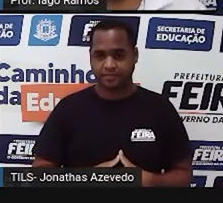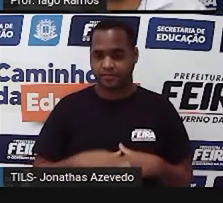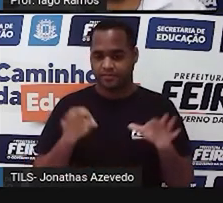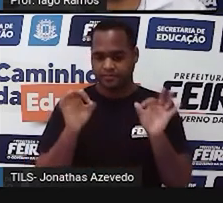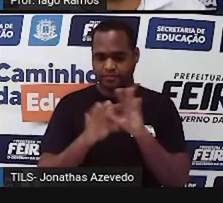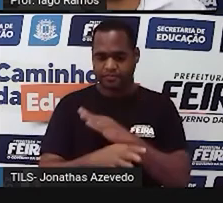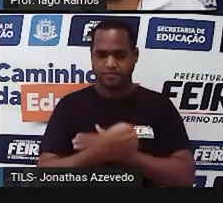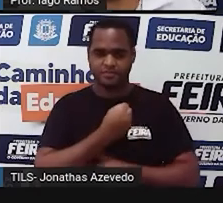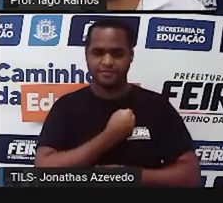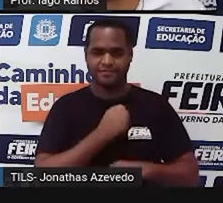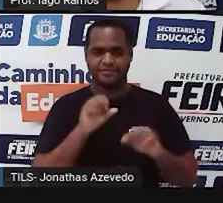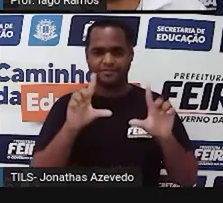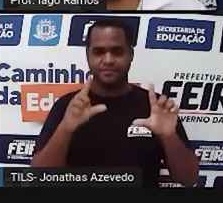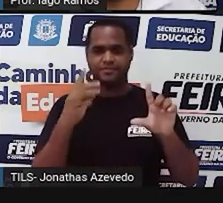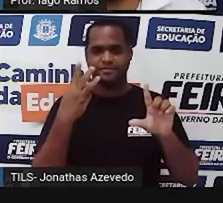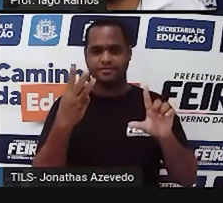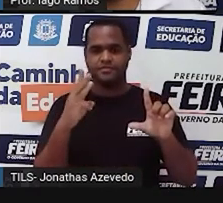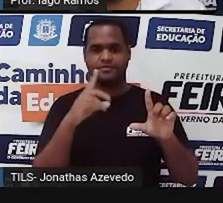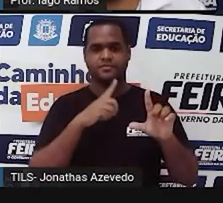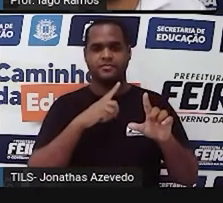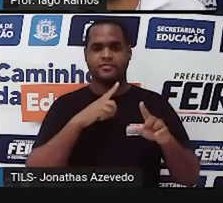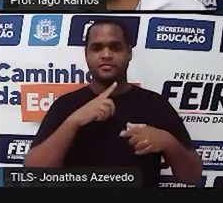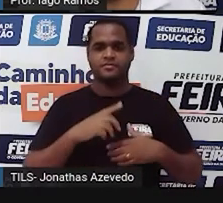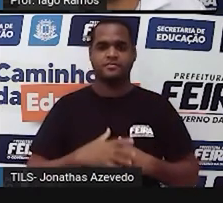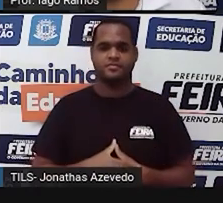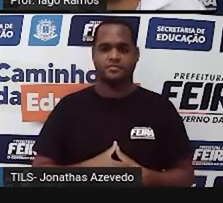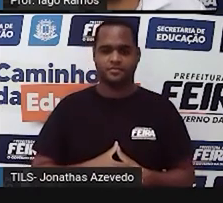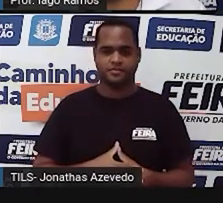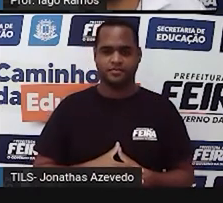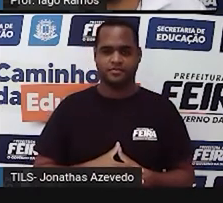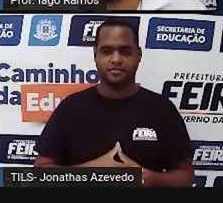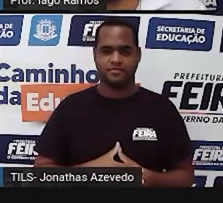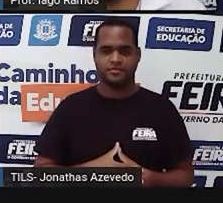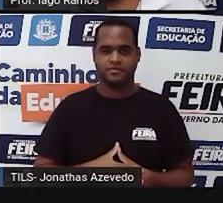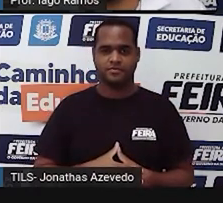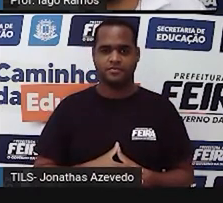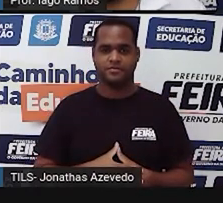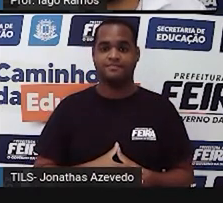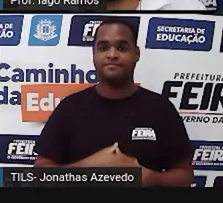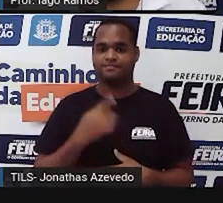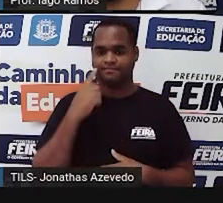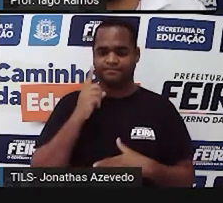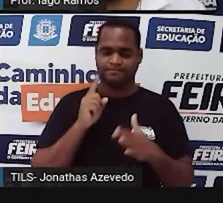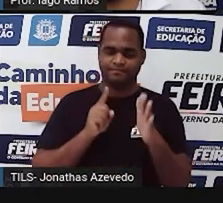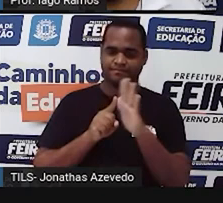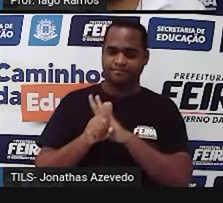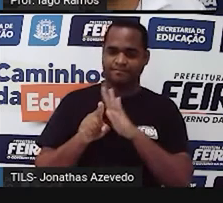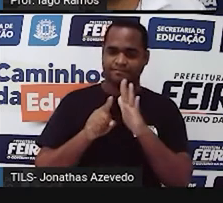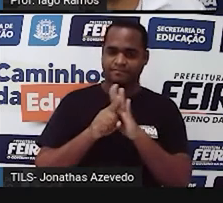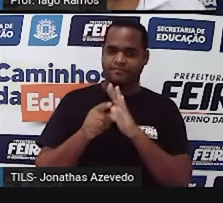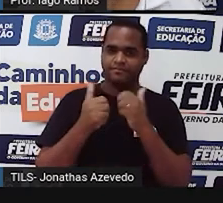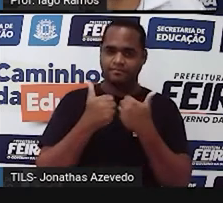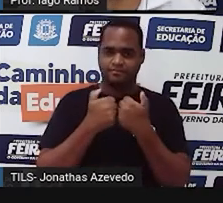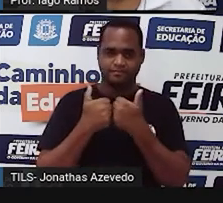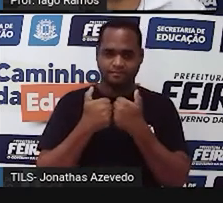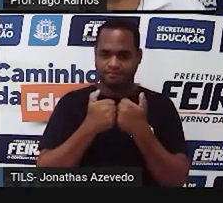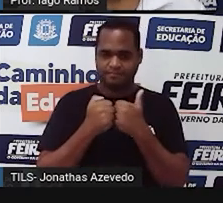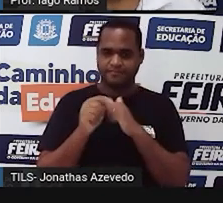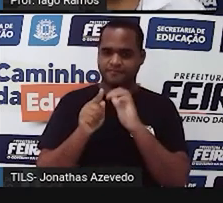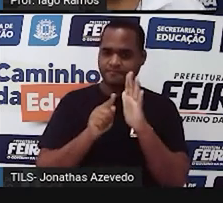Concluímos a etapa 3. Vamos à etapa final, que é um quiz, um joguinho de